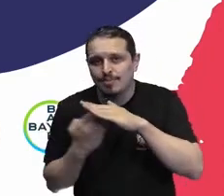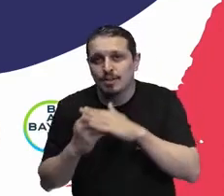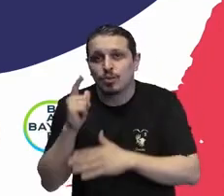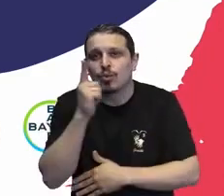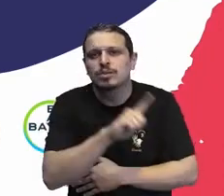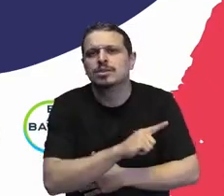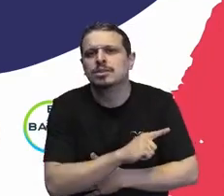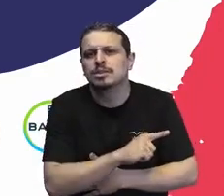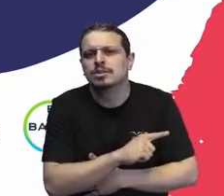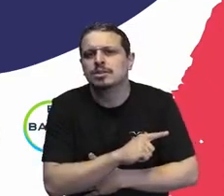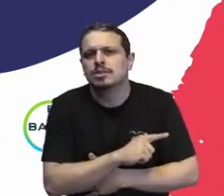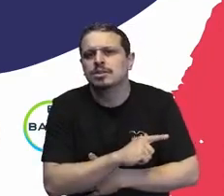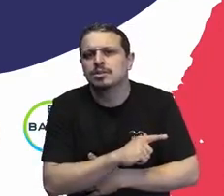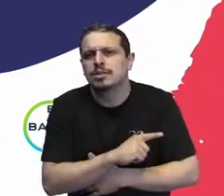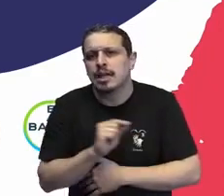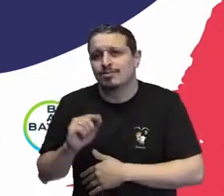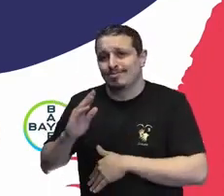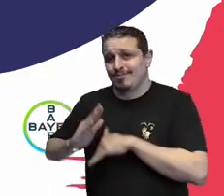adote ações